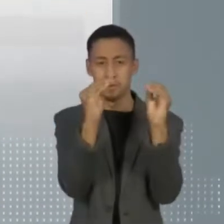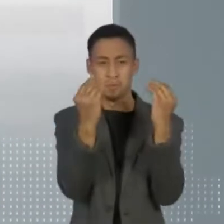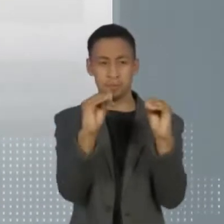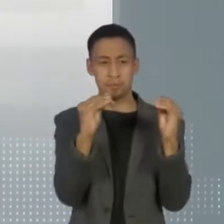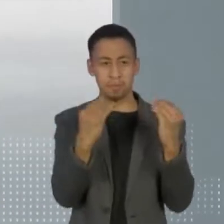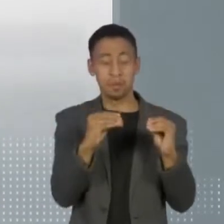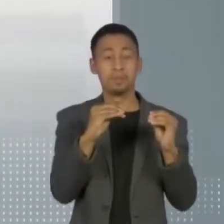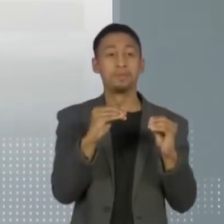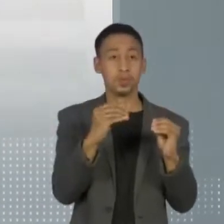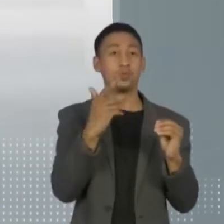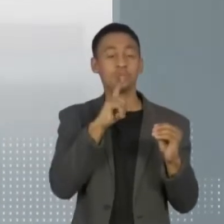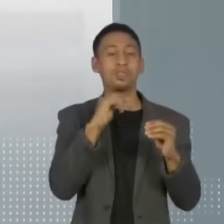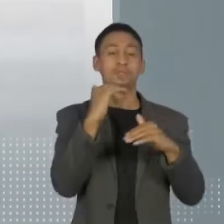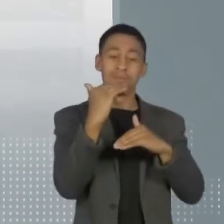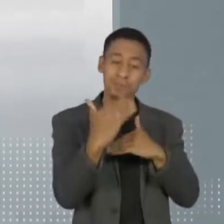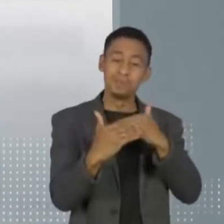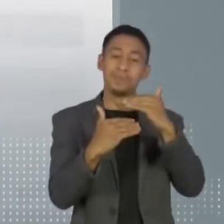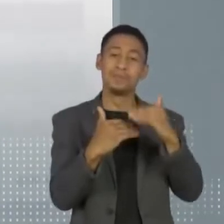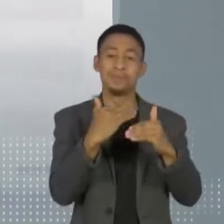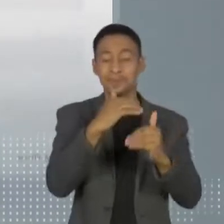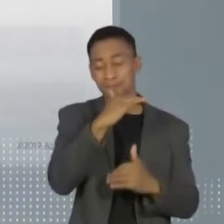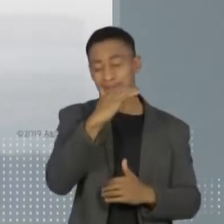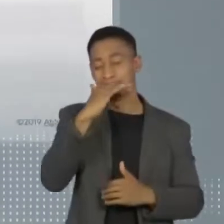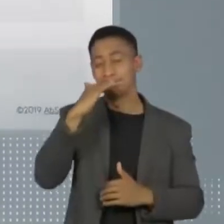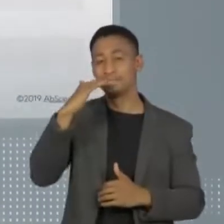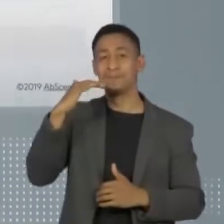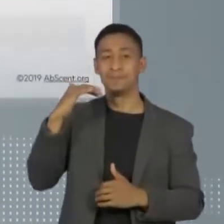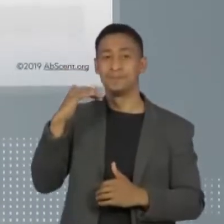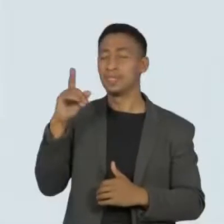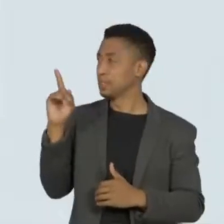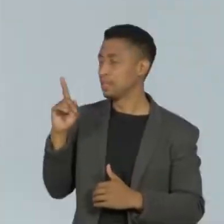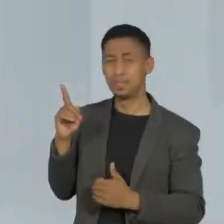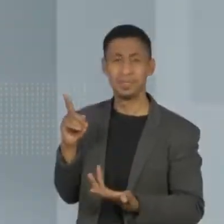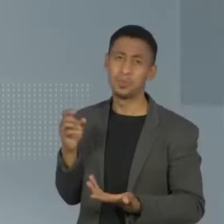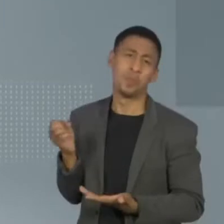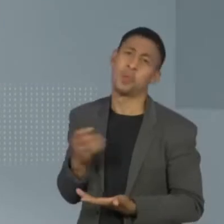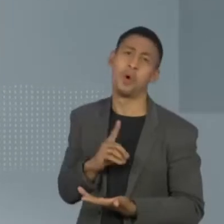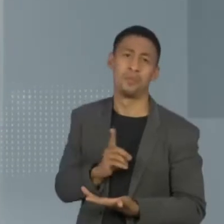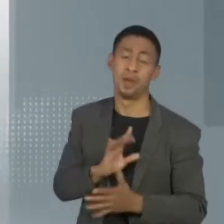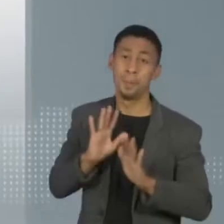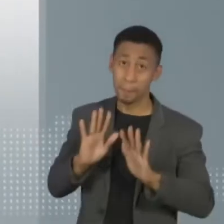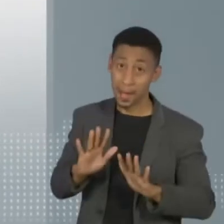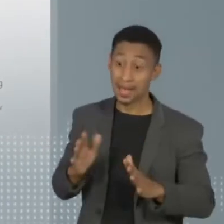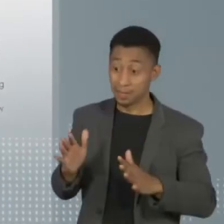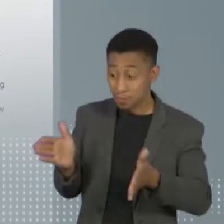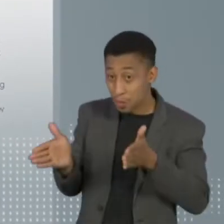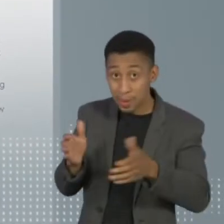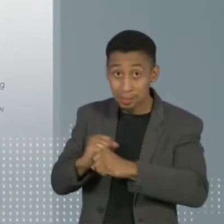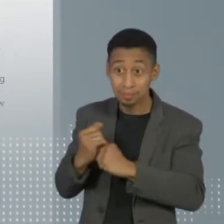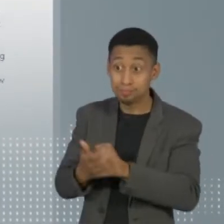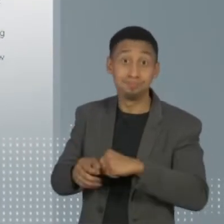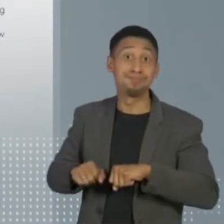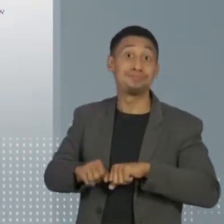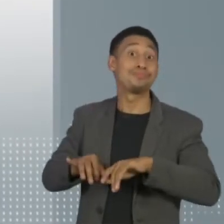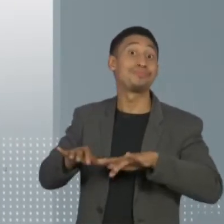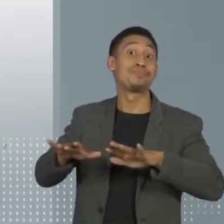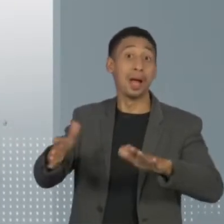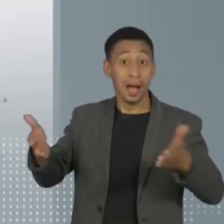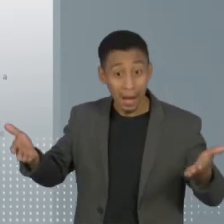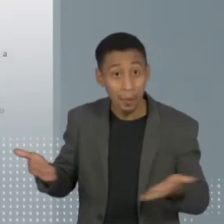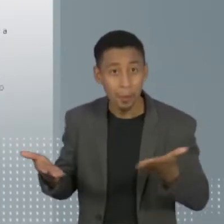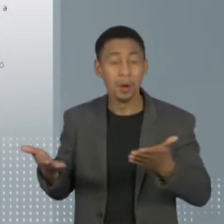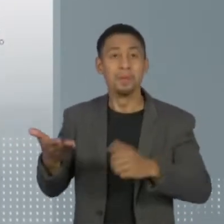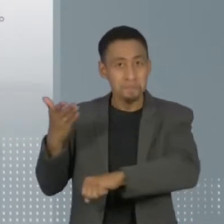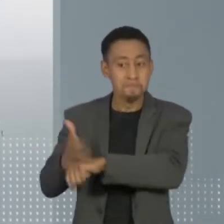aromas. A terapia não é nova, mas ganhou adeptos diante da pandemia, que já infectou mais de 32 milhões de